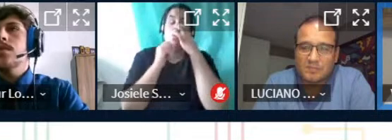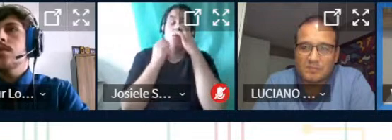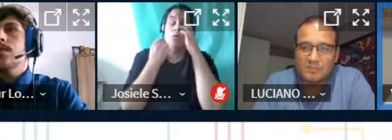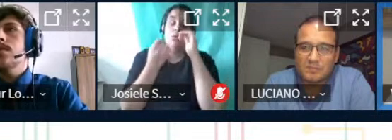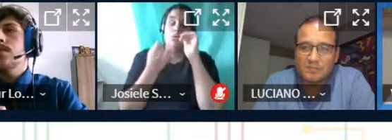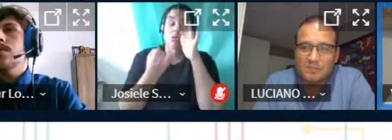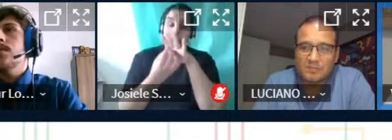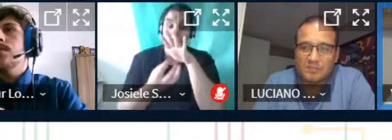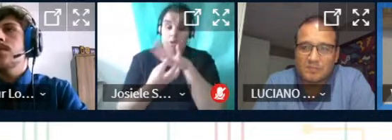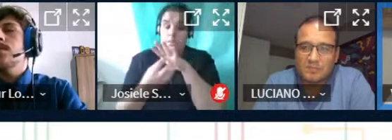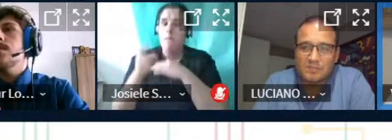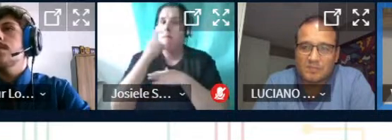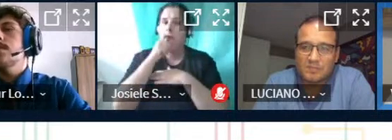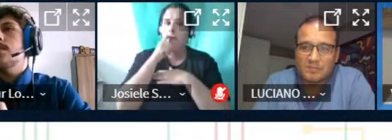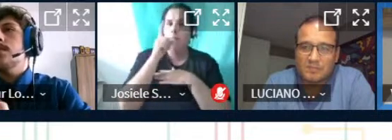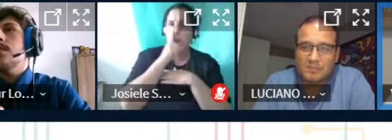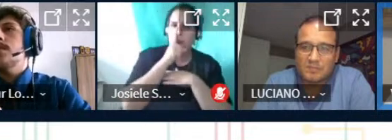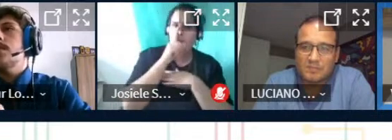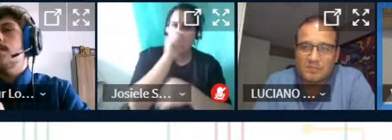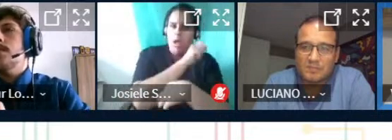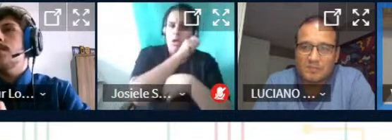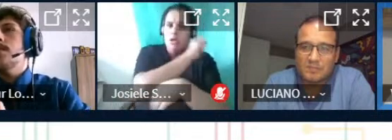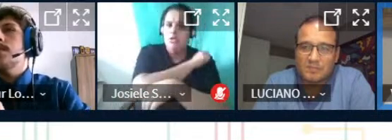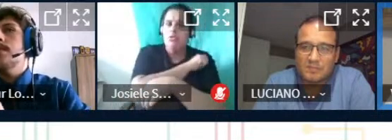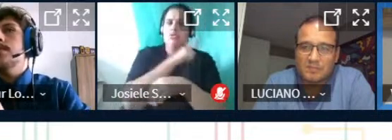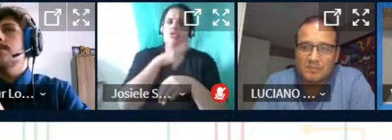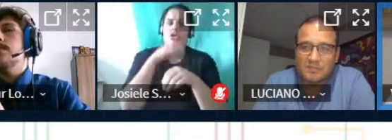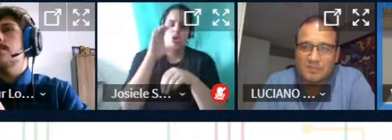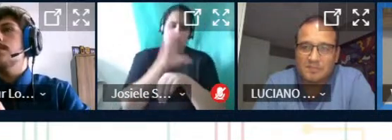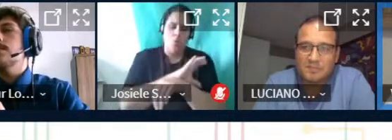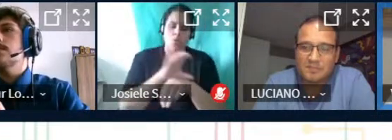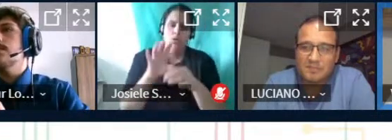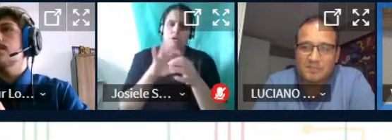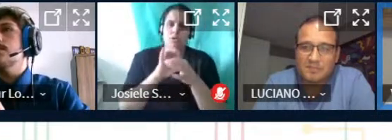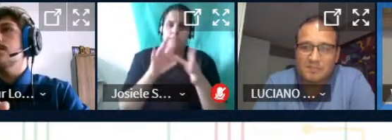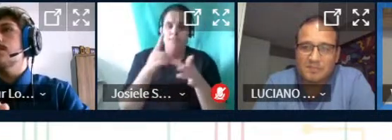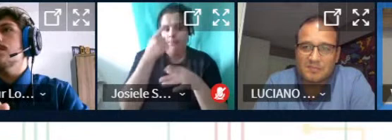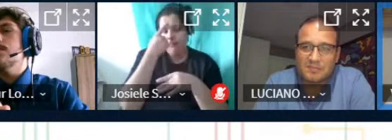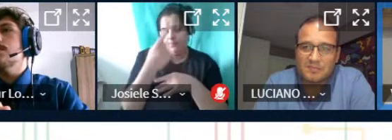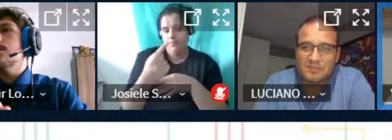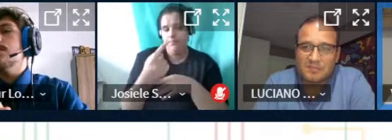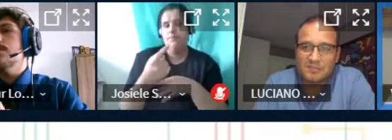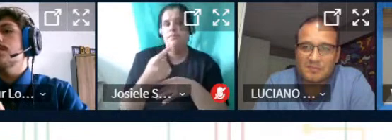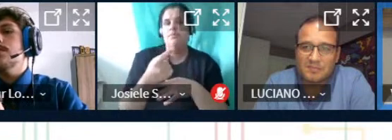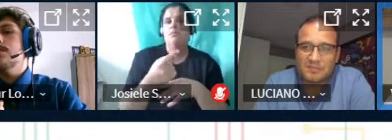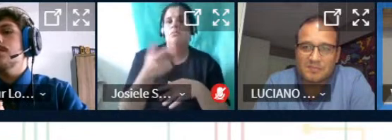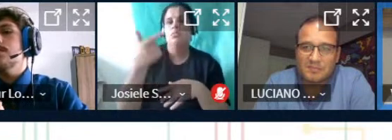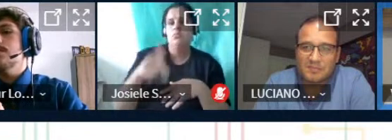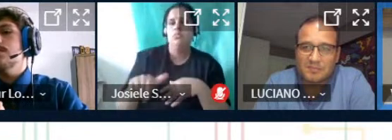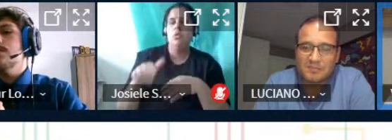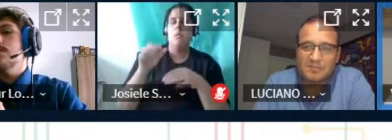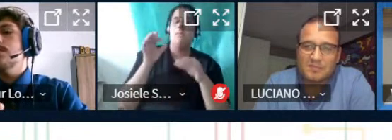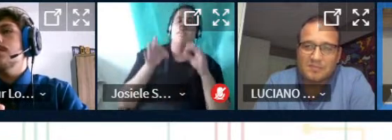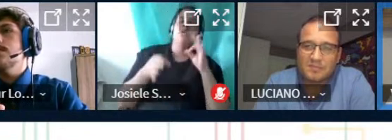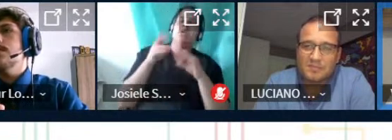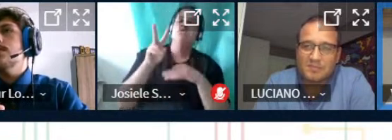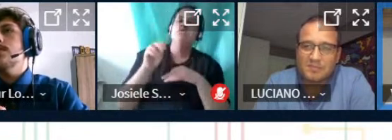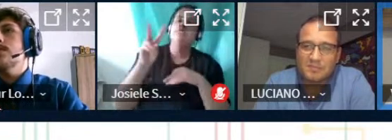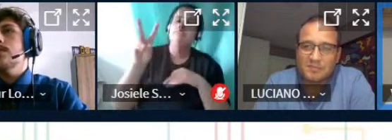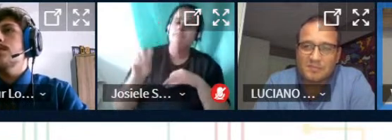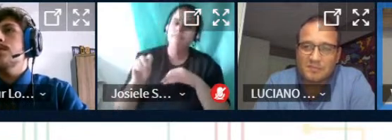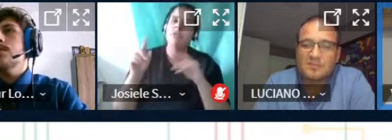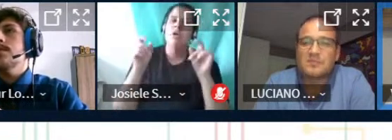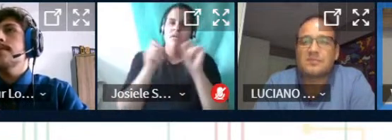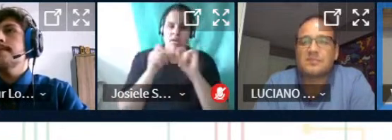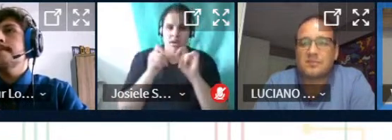vieram fazer os cursos que a gente oferecia e a nossa ideia quando a gente replicou o projeto em 2020 era fazer